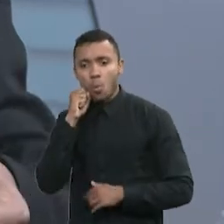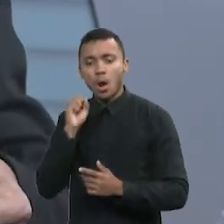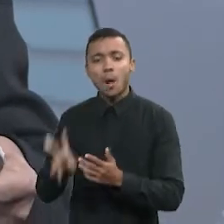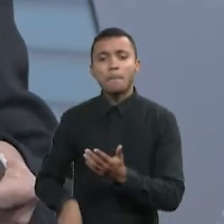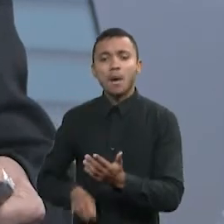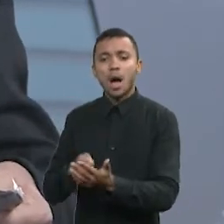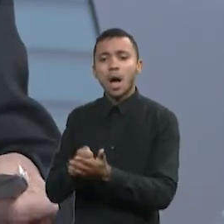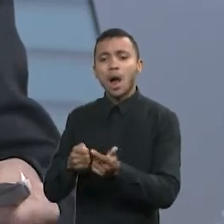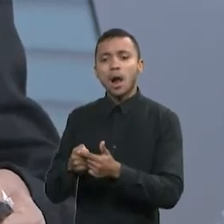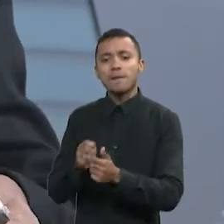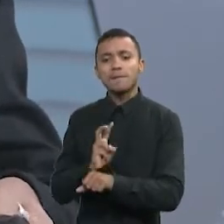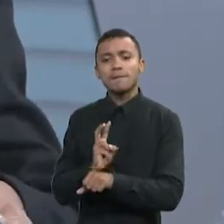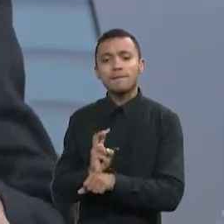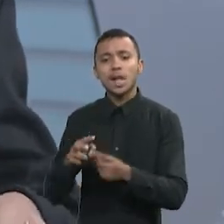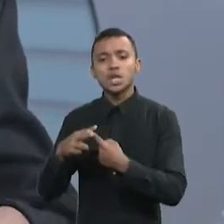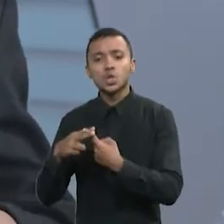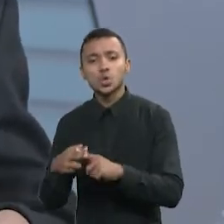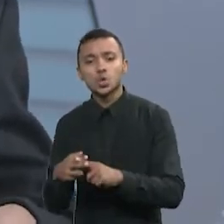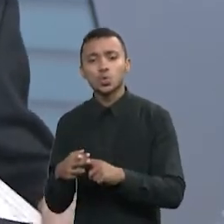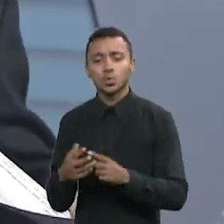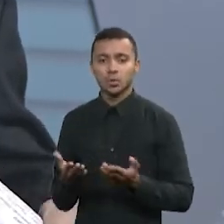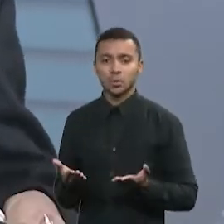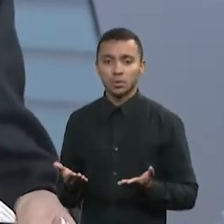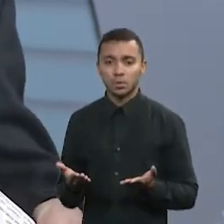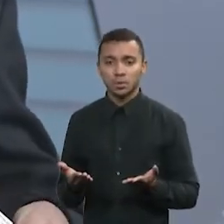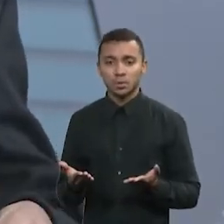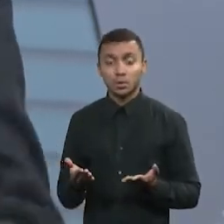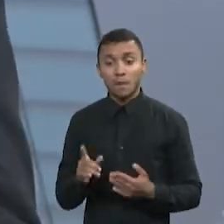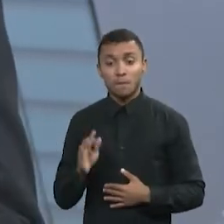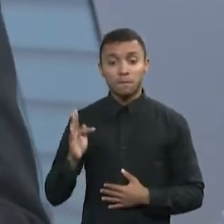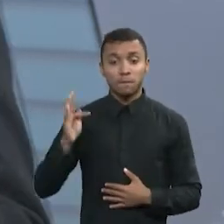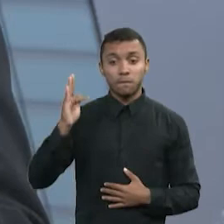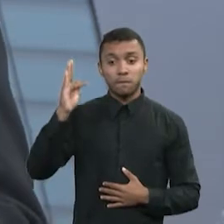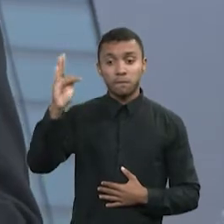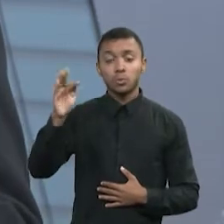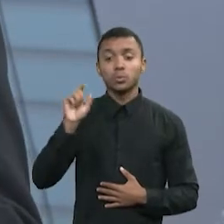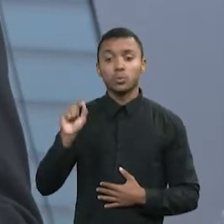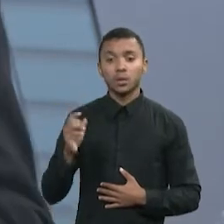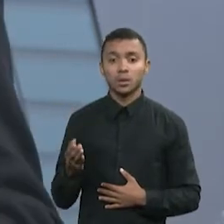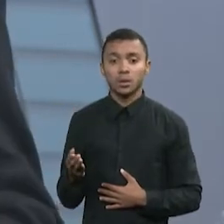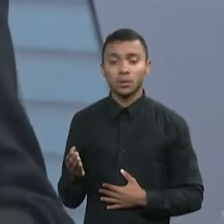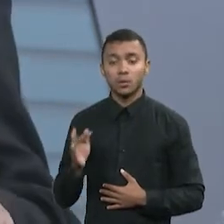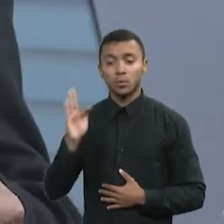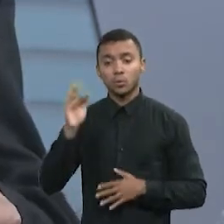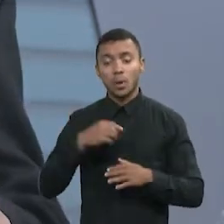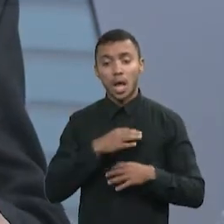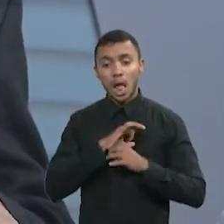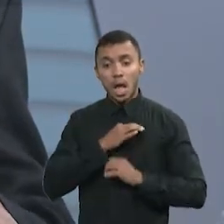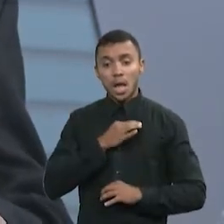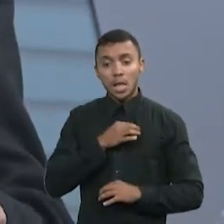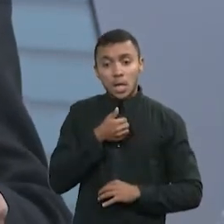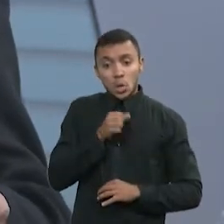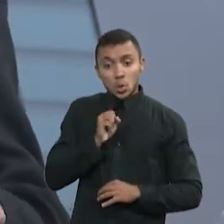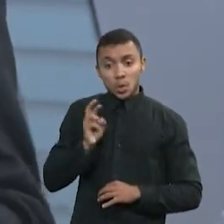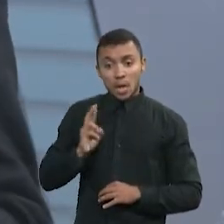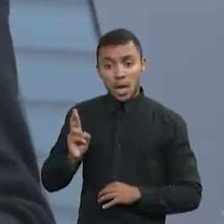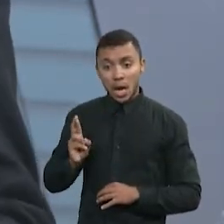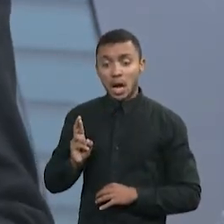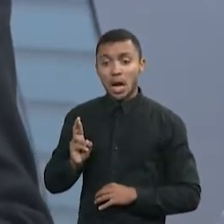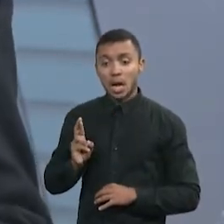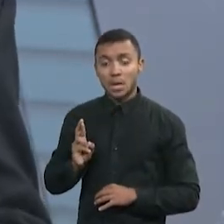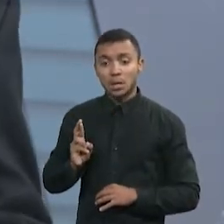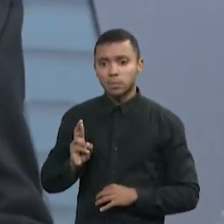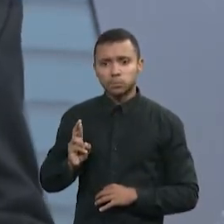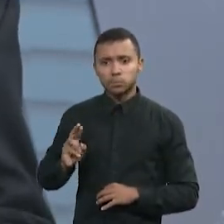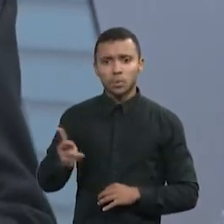citou aí, de insumos. Olha, que há 10 anos eu fabricava uma gravata a 18 reais com o IGPM e gravata, eu fabrico essa